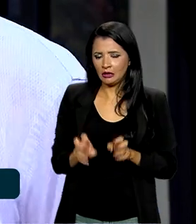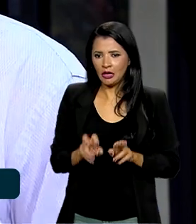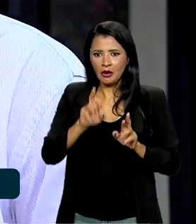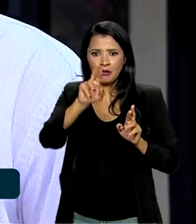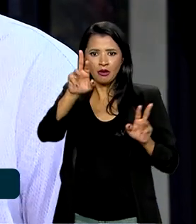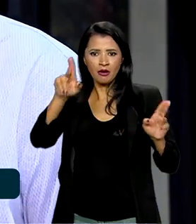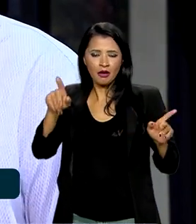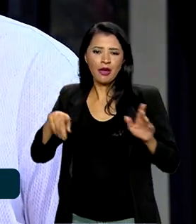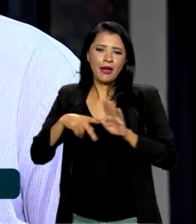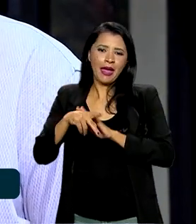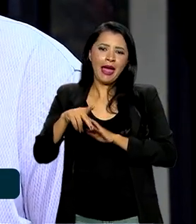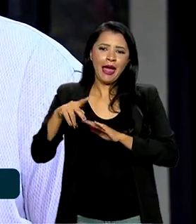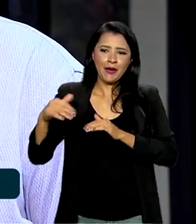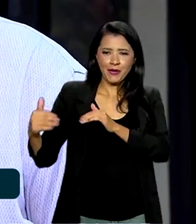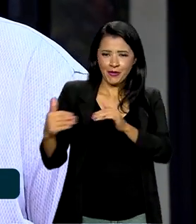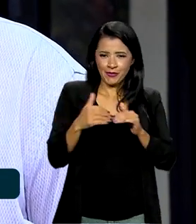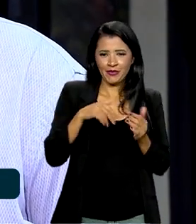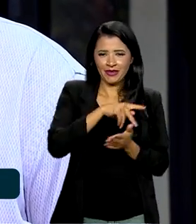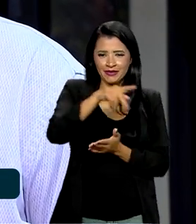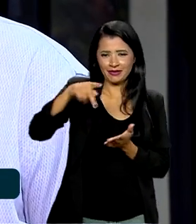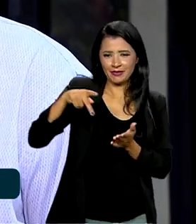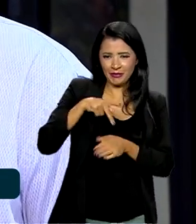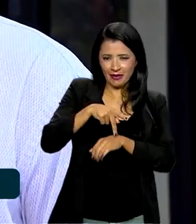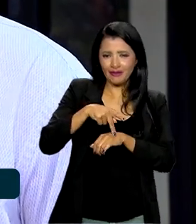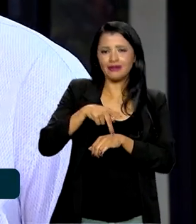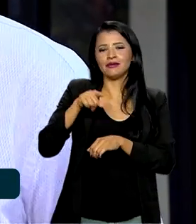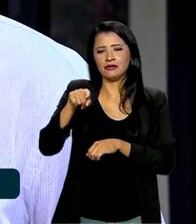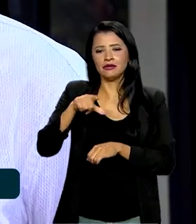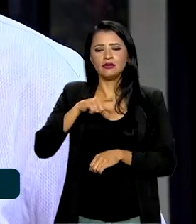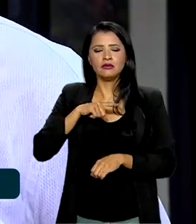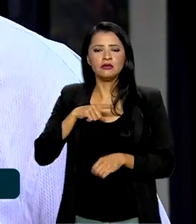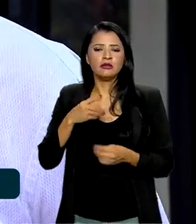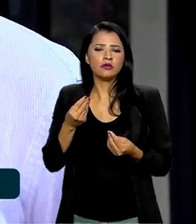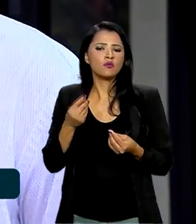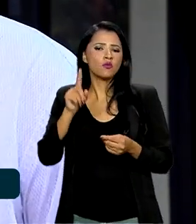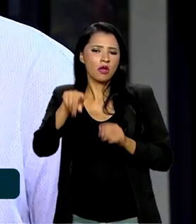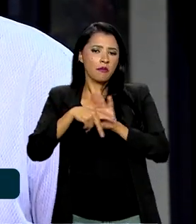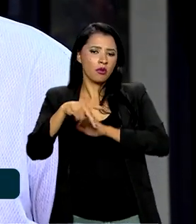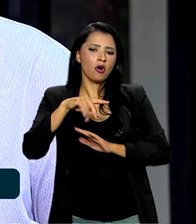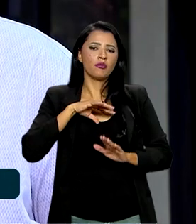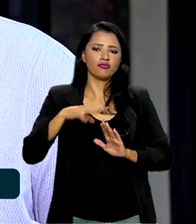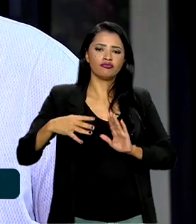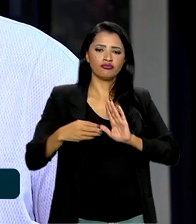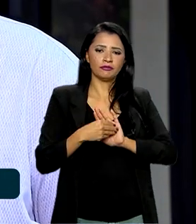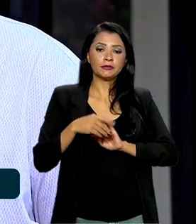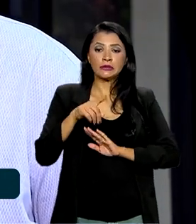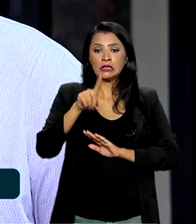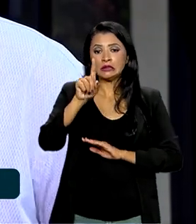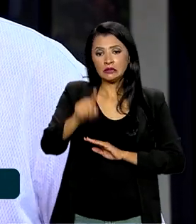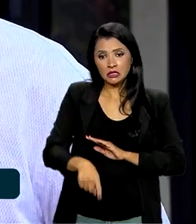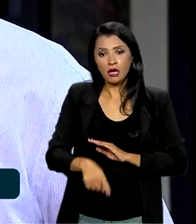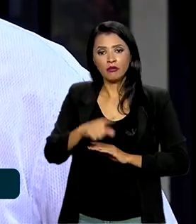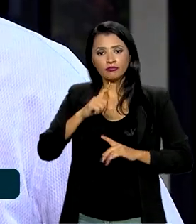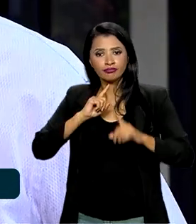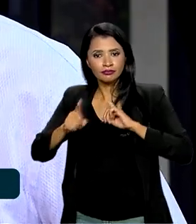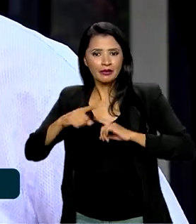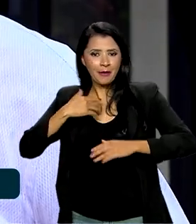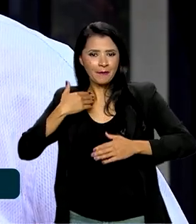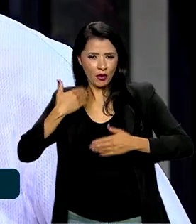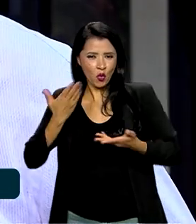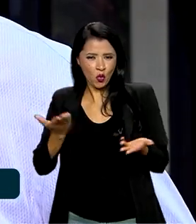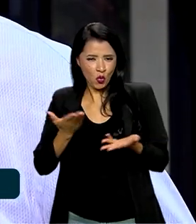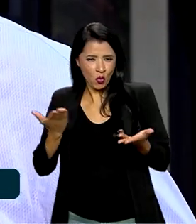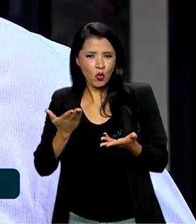nos países que são da Amazônia. Então, esse debate aconteceu